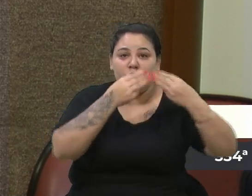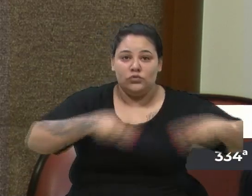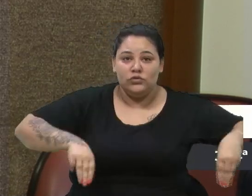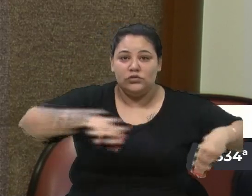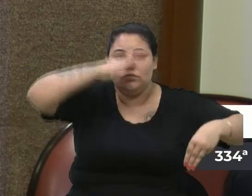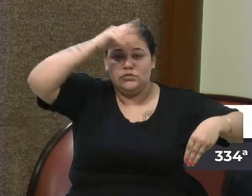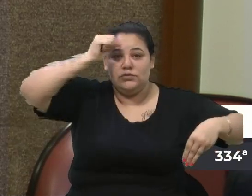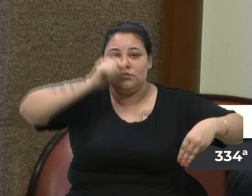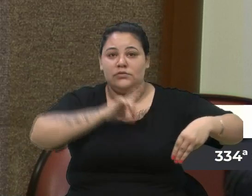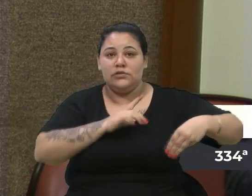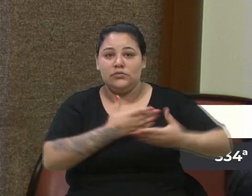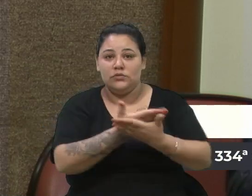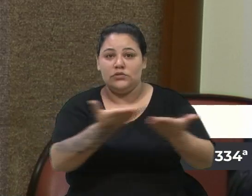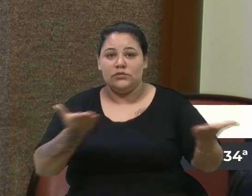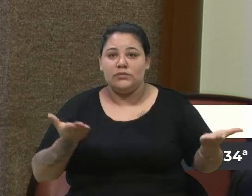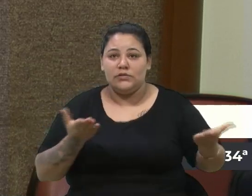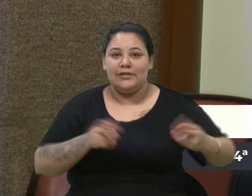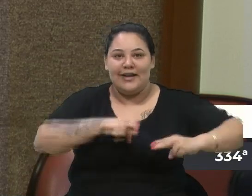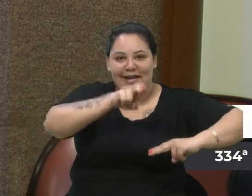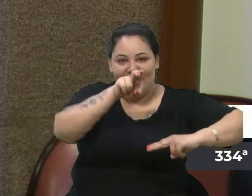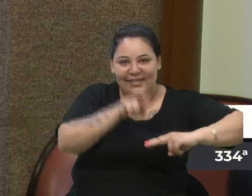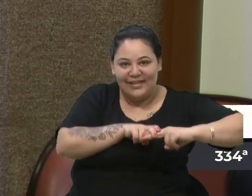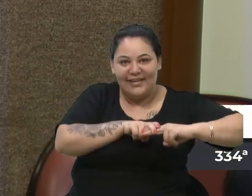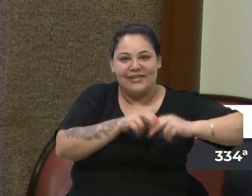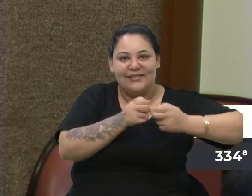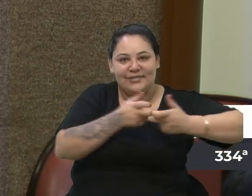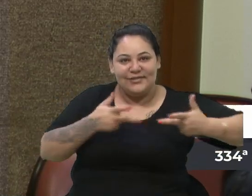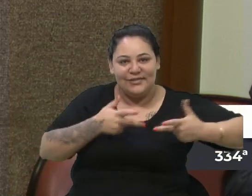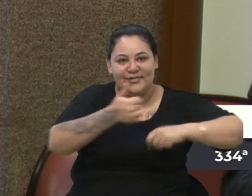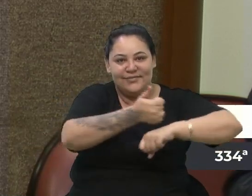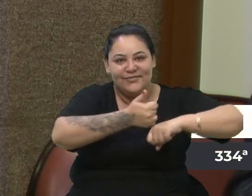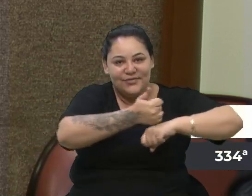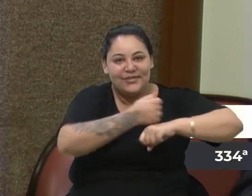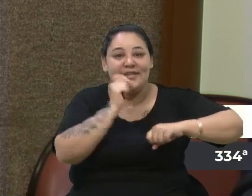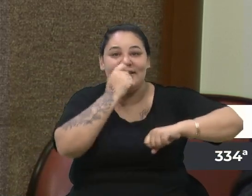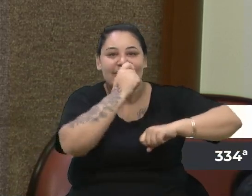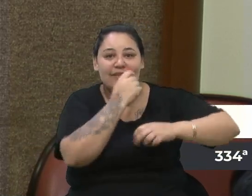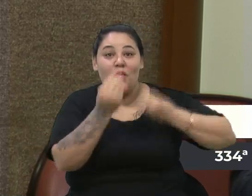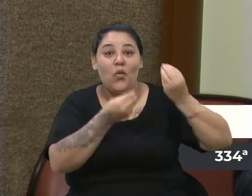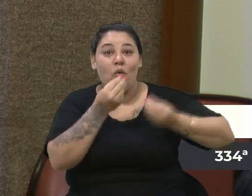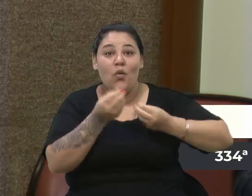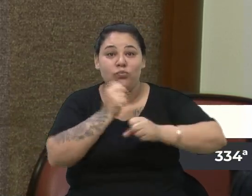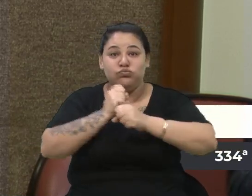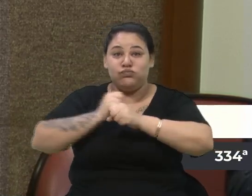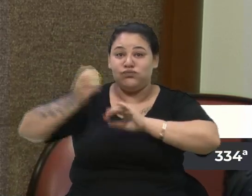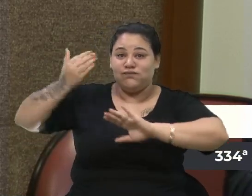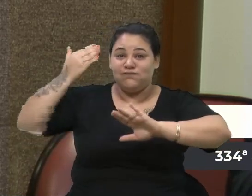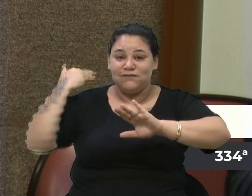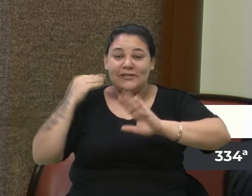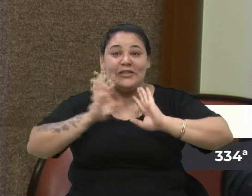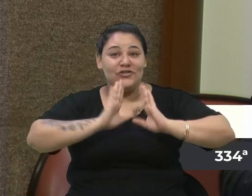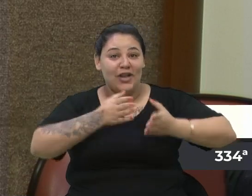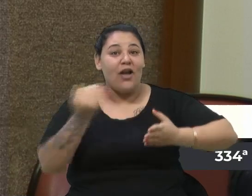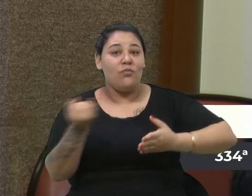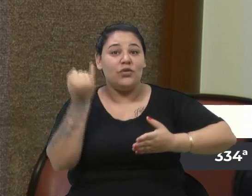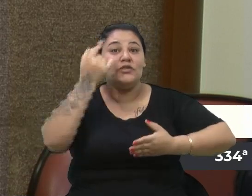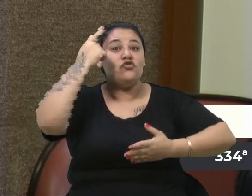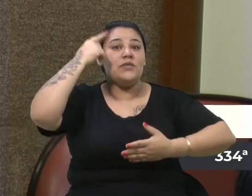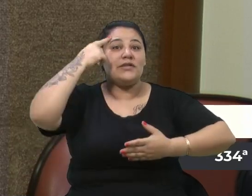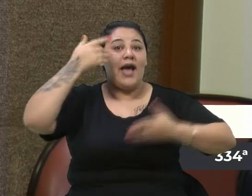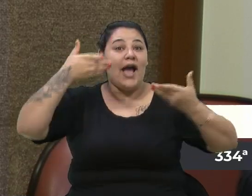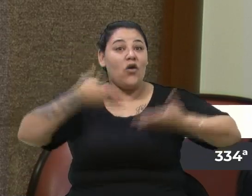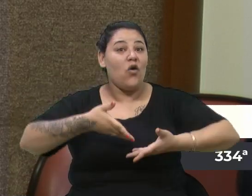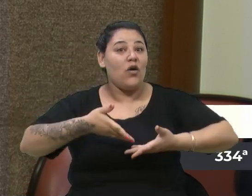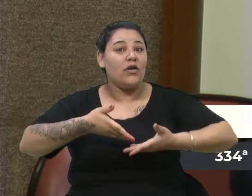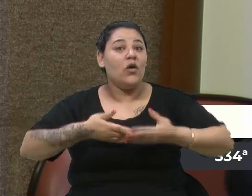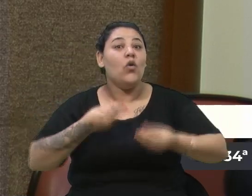espaço, com a cadeira, com equipamentos dos dentistas, como é que utilizavam antigamente. Então, é importante a gente pensar nesse sentido também,